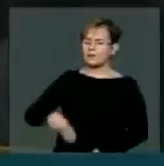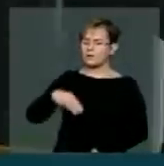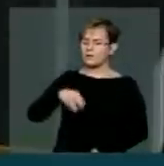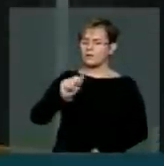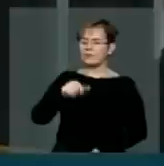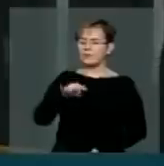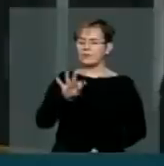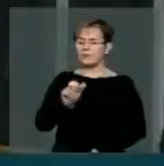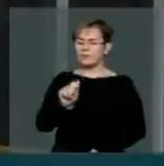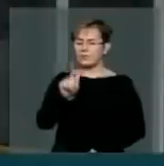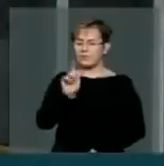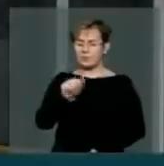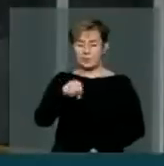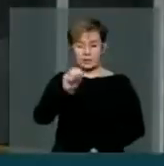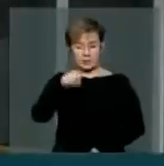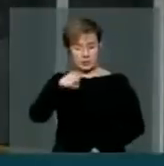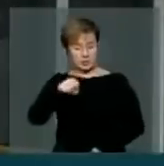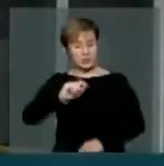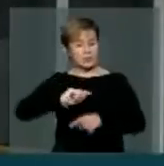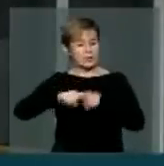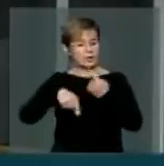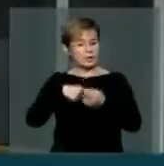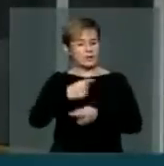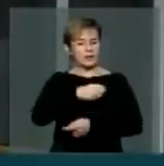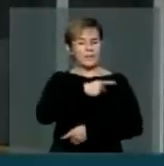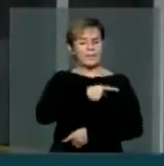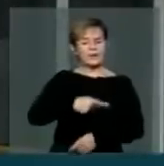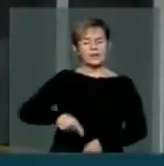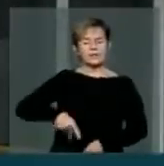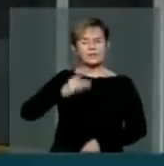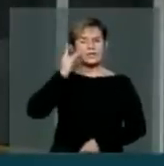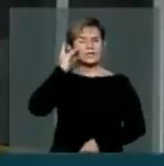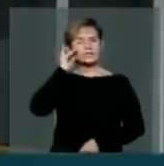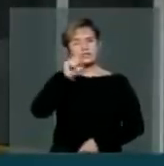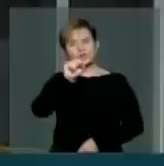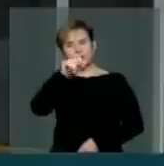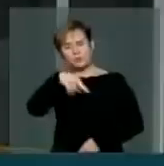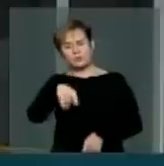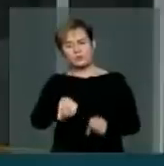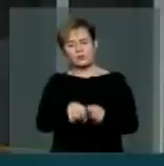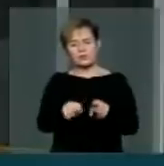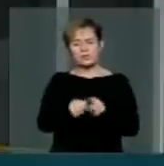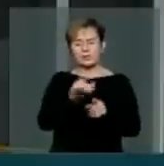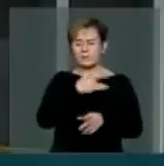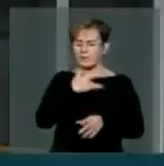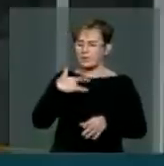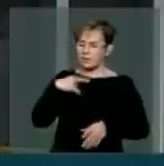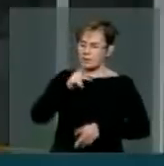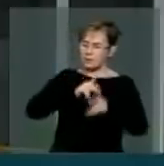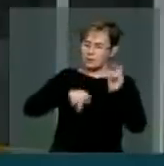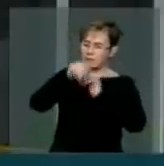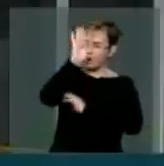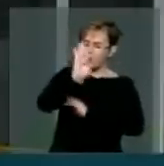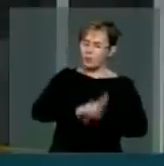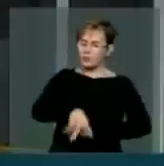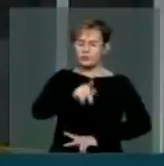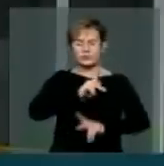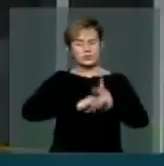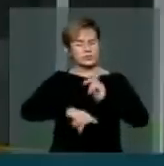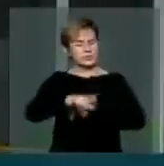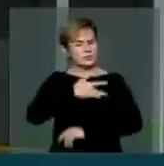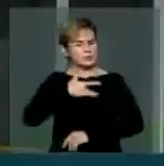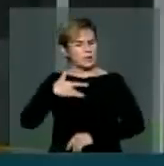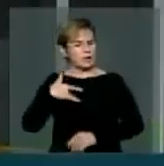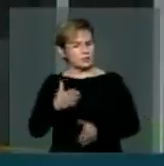que a presidente Dilma diga também sim à saúde pública brasileira, à saúde dos mais humildes, à saúde dos mais